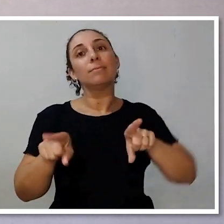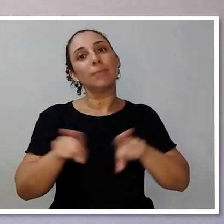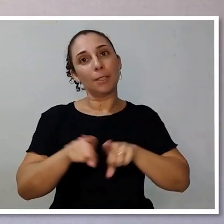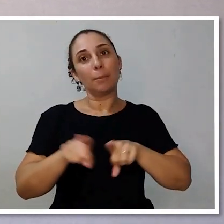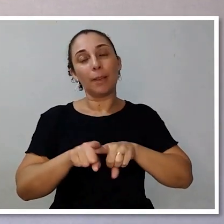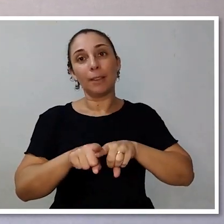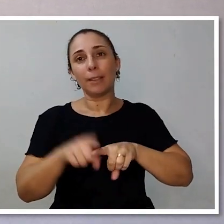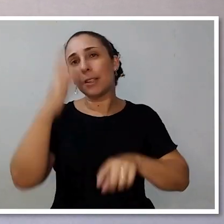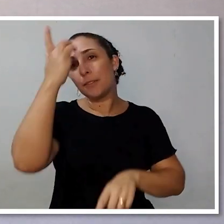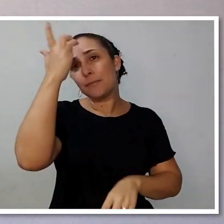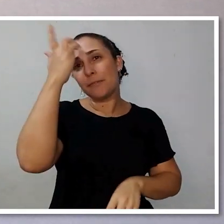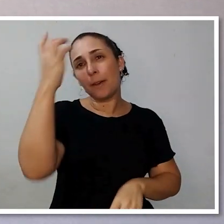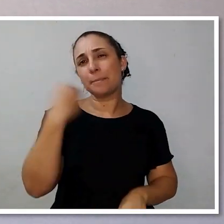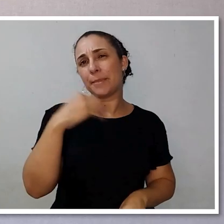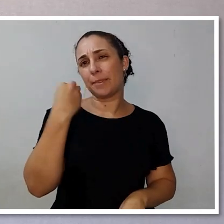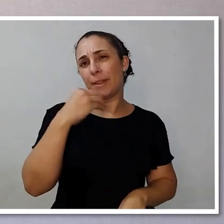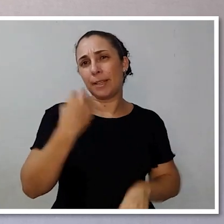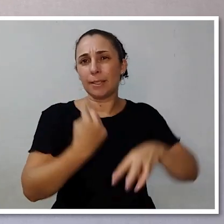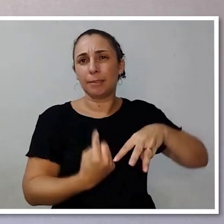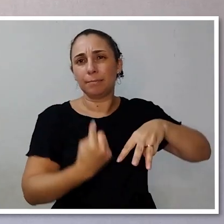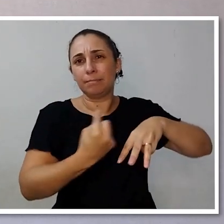Olha a facilidade que foi isso, ó.